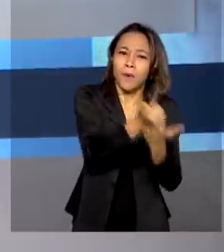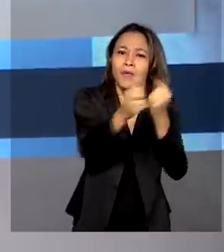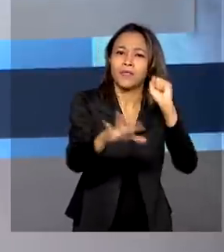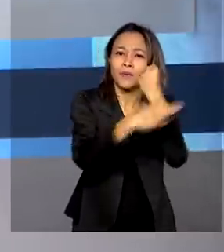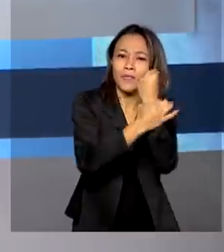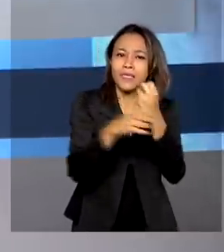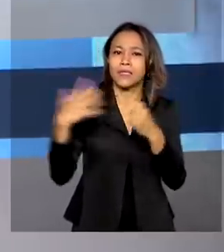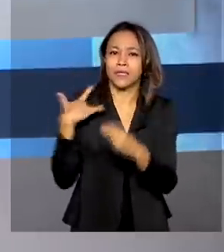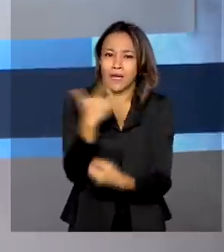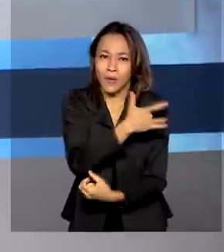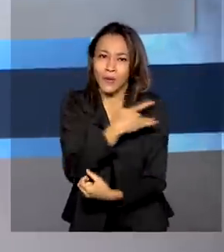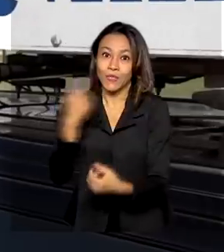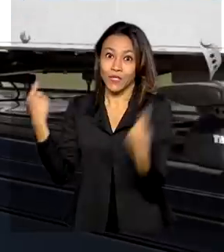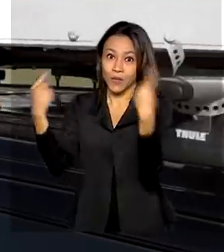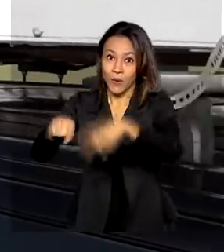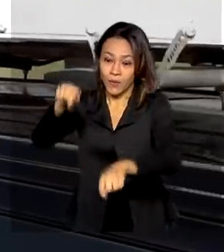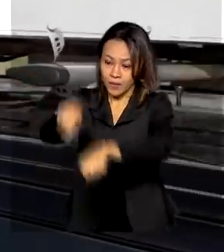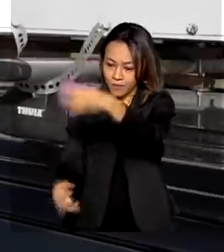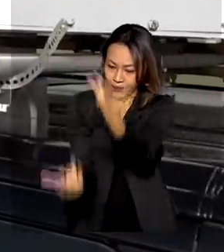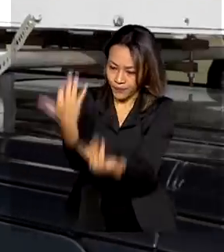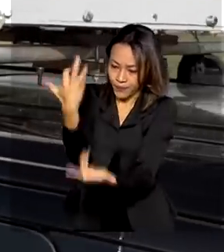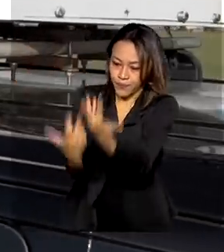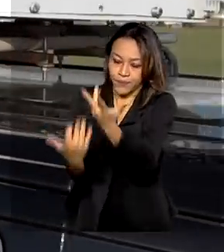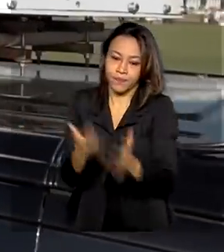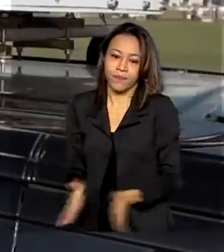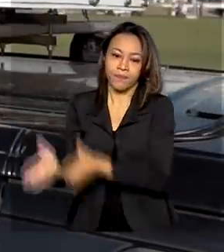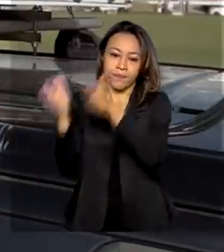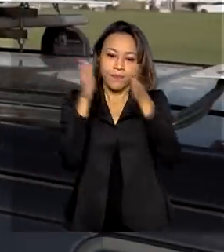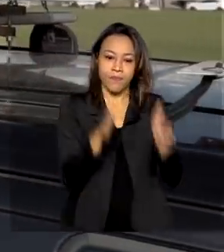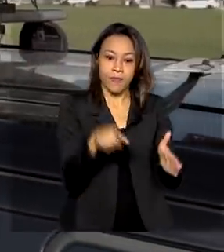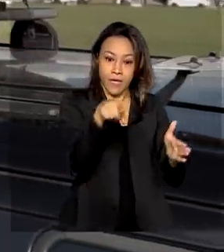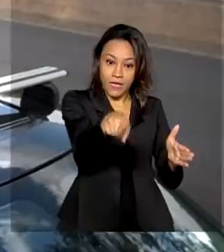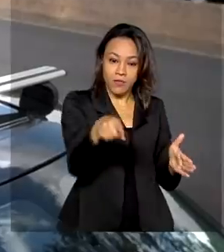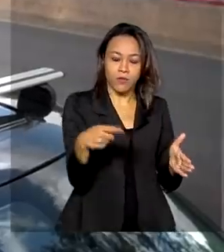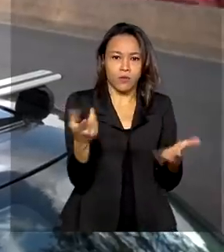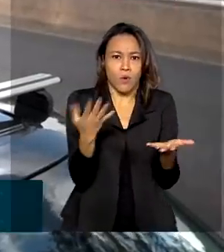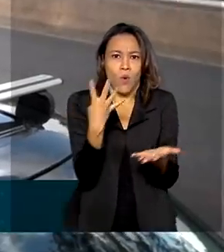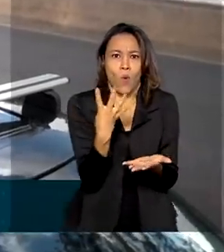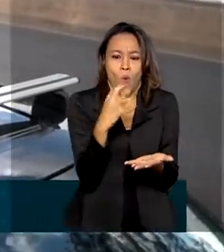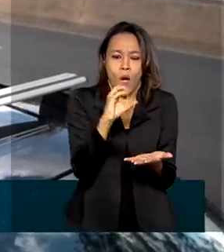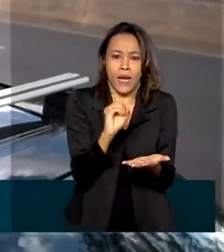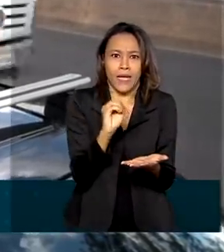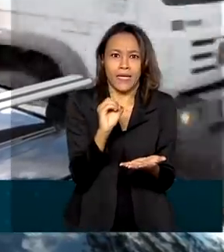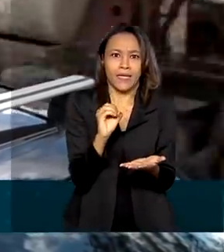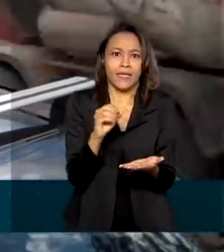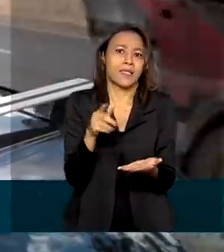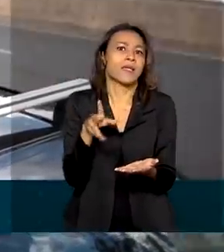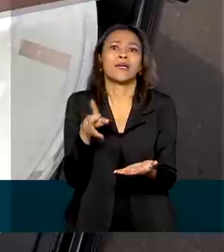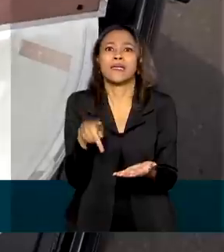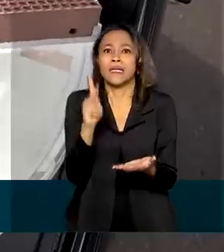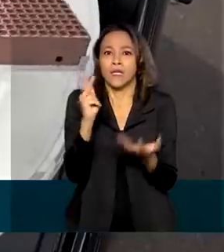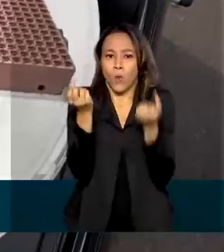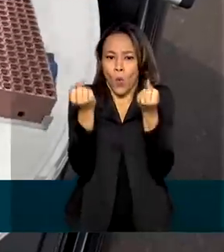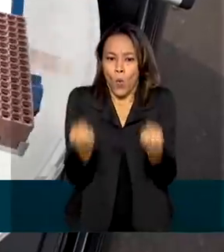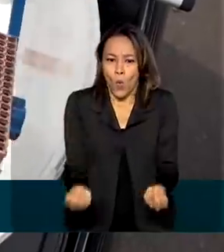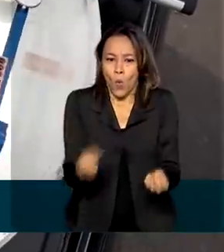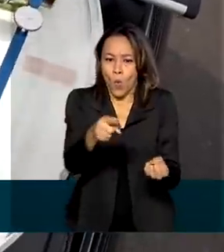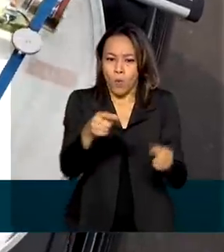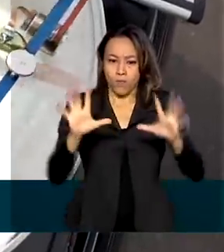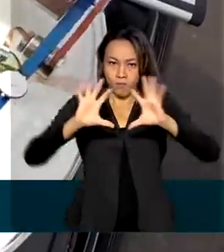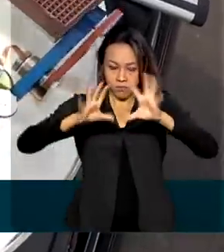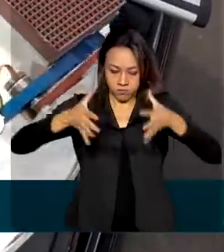combate a incêndios. Um equipamento com 40 quilos e 1,30 m de diâmetro, que quando